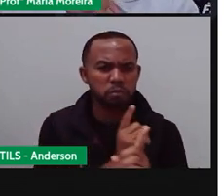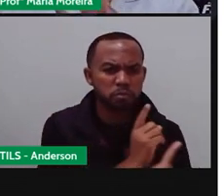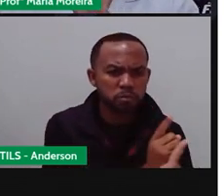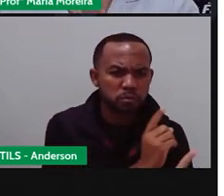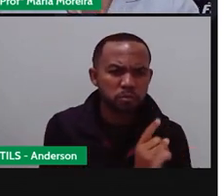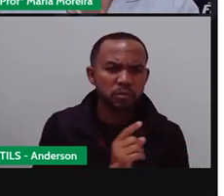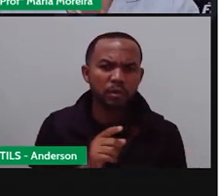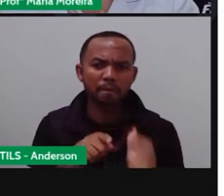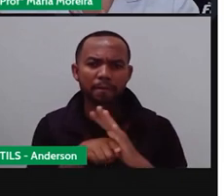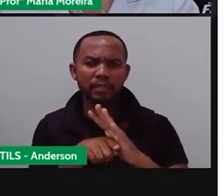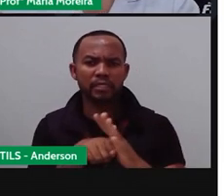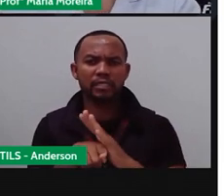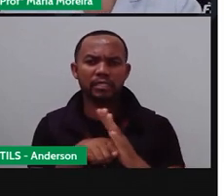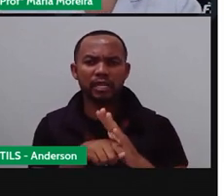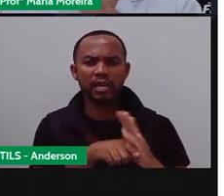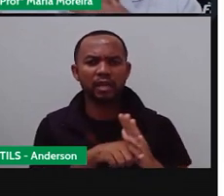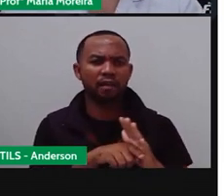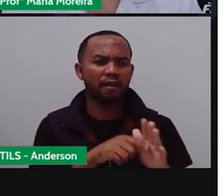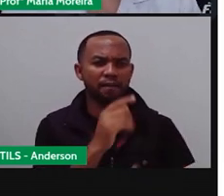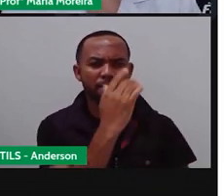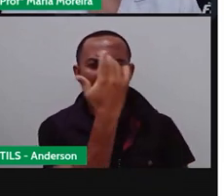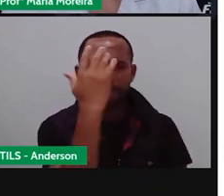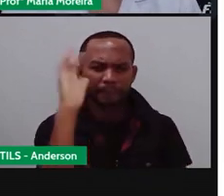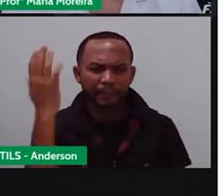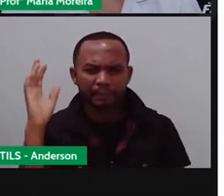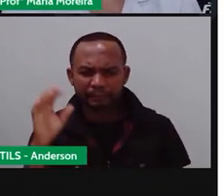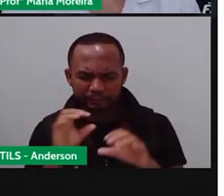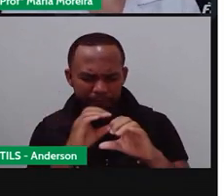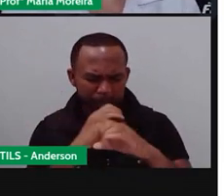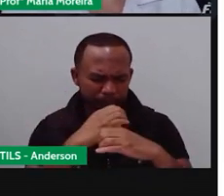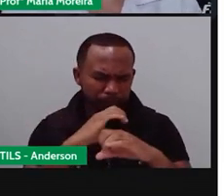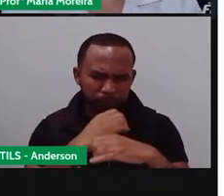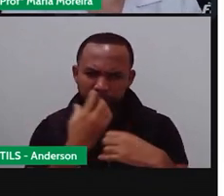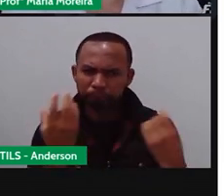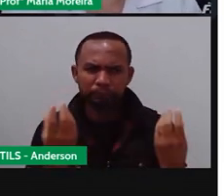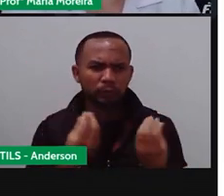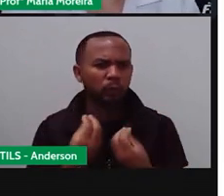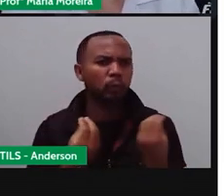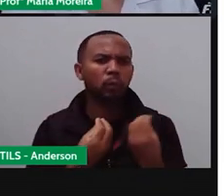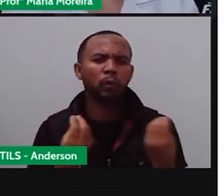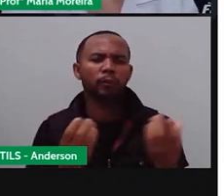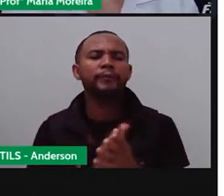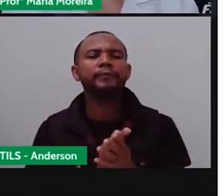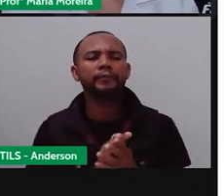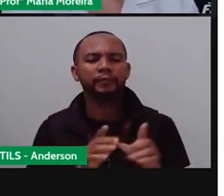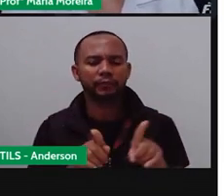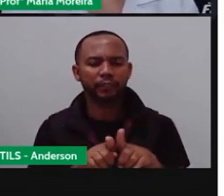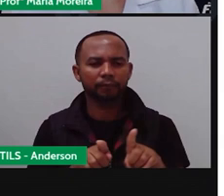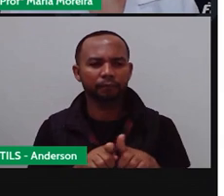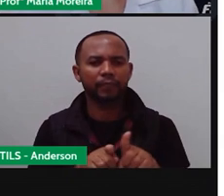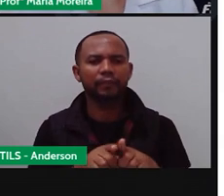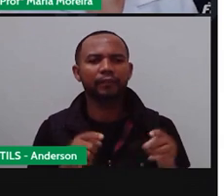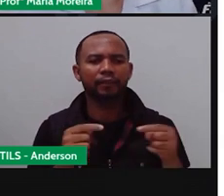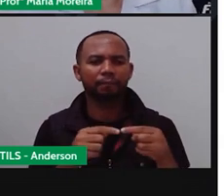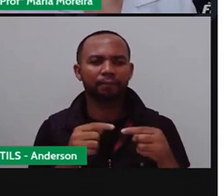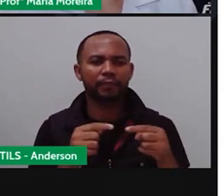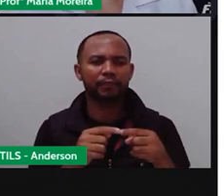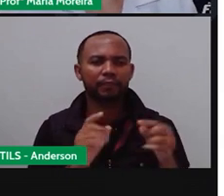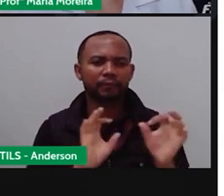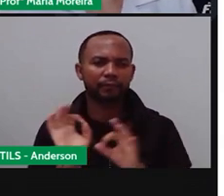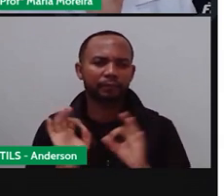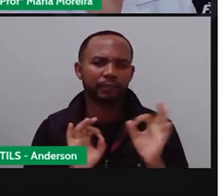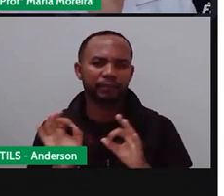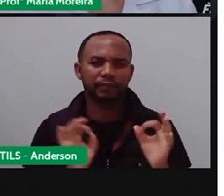plantas, esses fungos. E aí, se não encontra, não tem como, né, ter essa atualização.